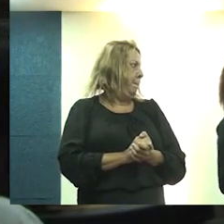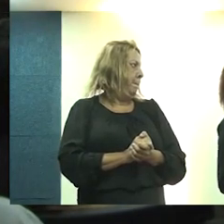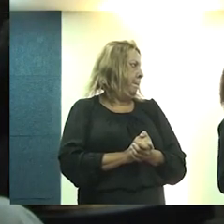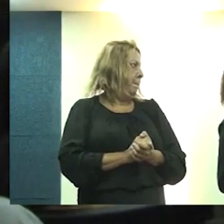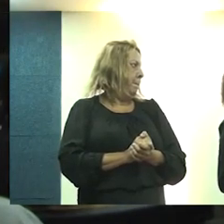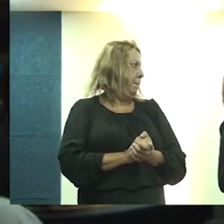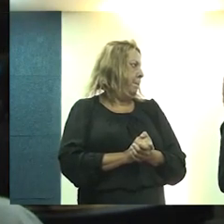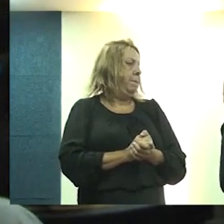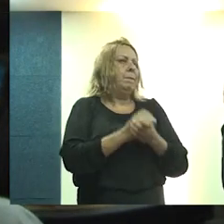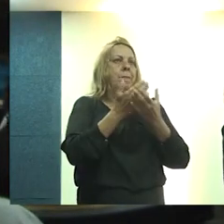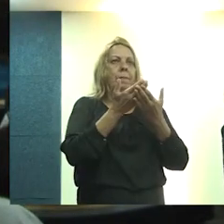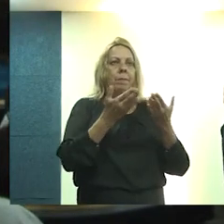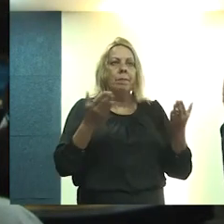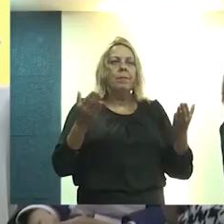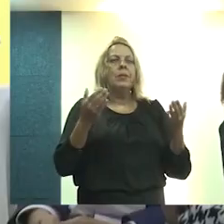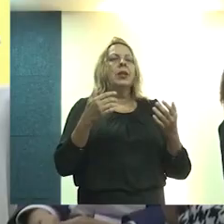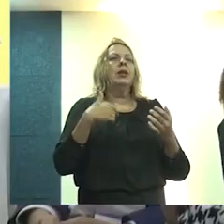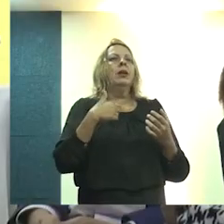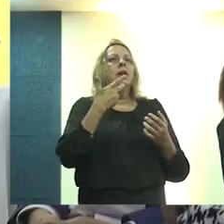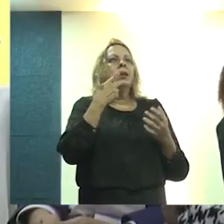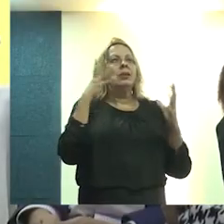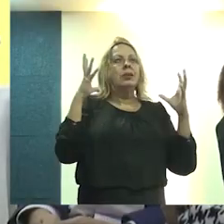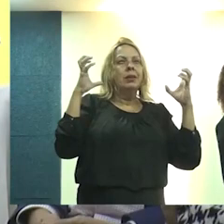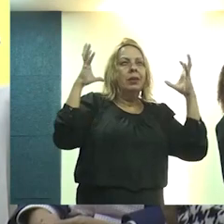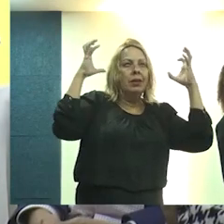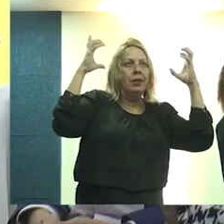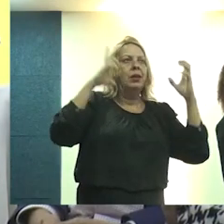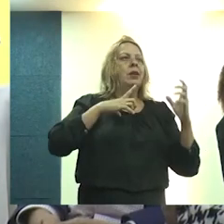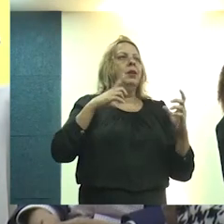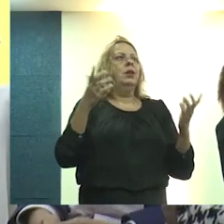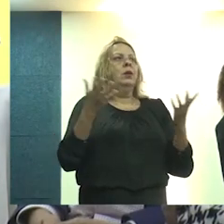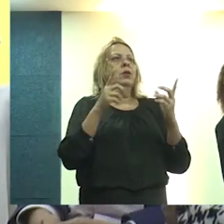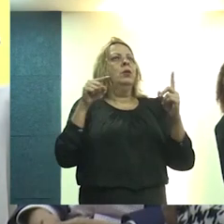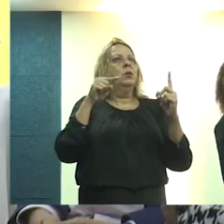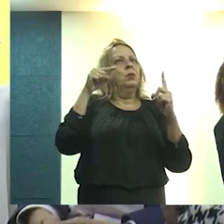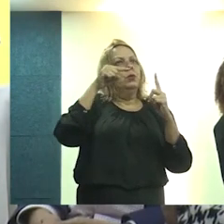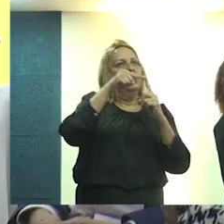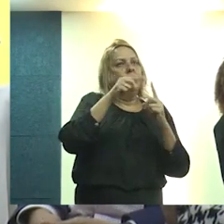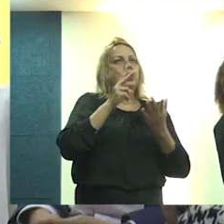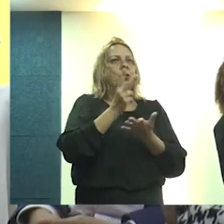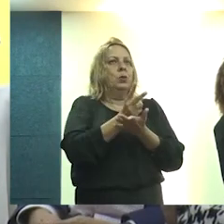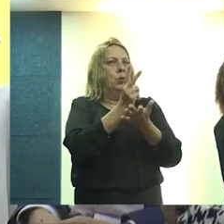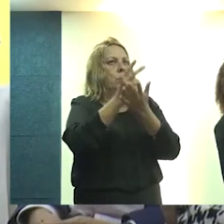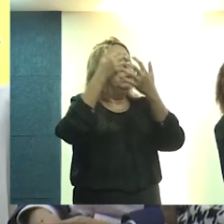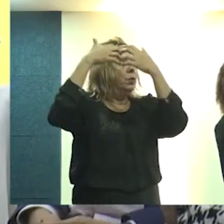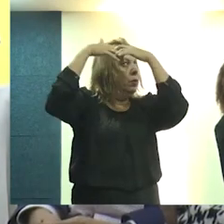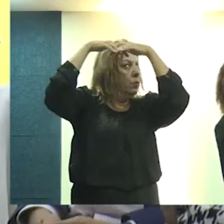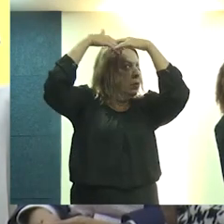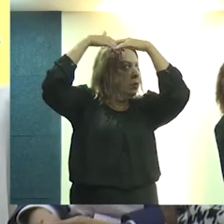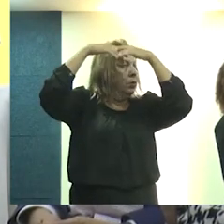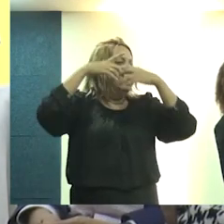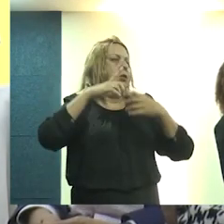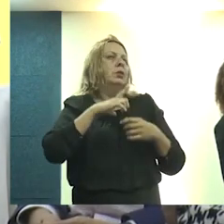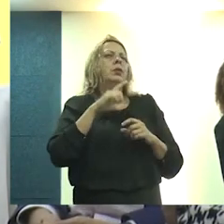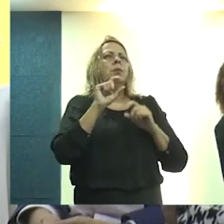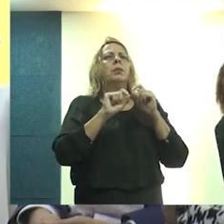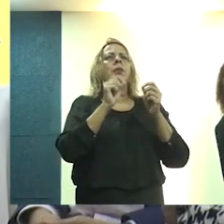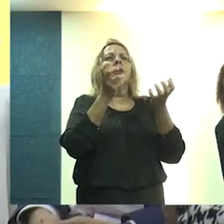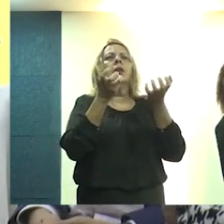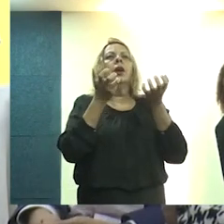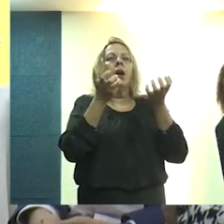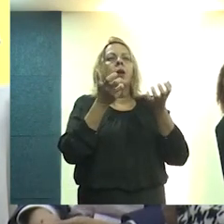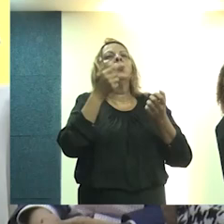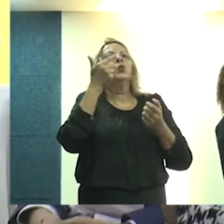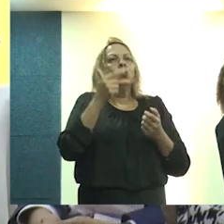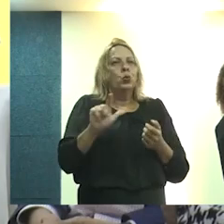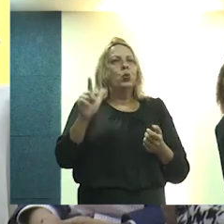nossa cerimonialista falou que hoje a gente tinha o objetivo de continuar na reflexão, mas eu quero